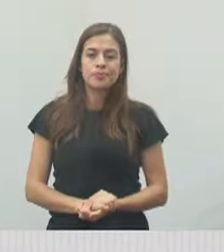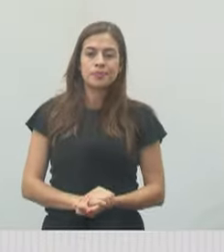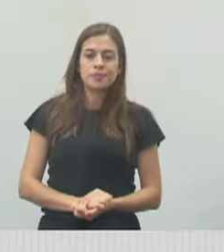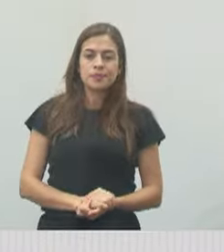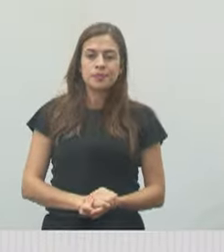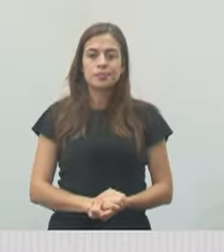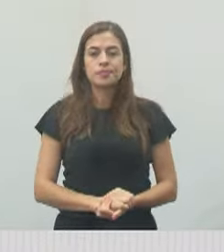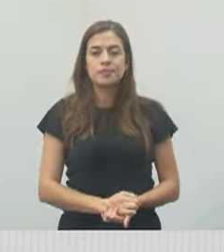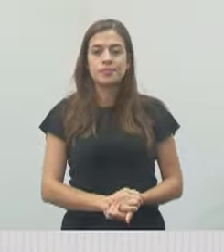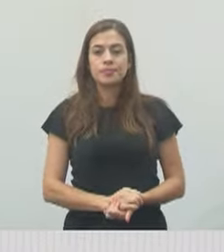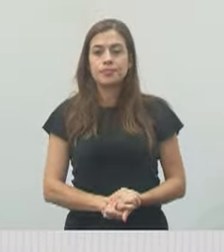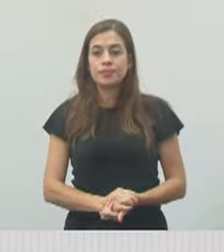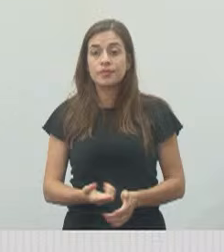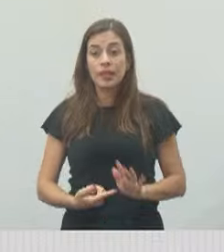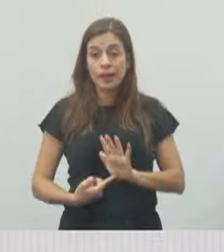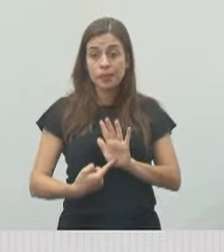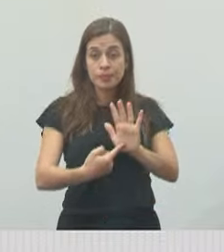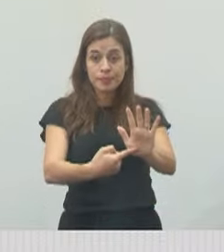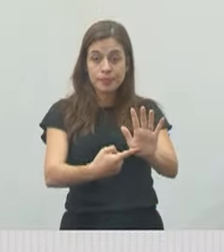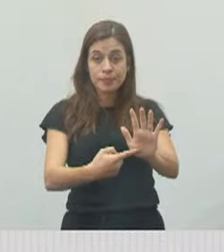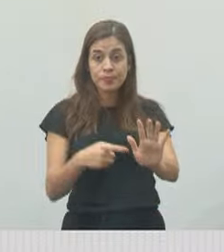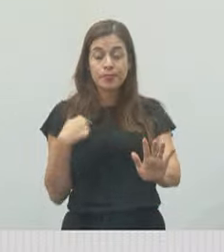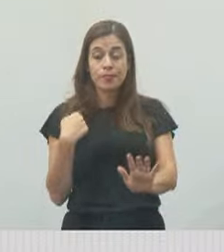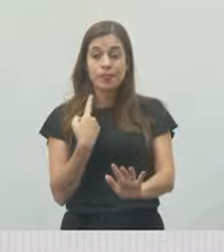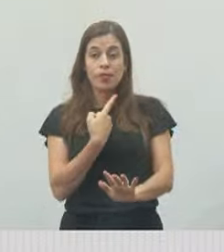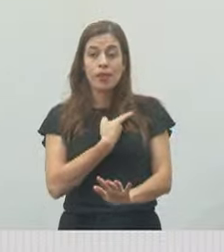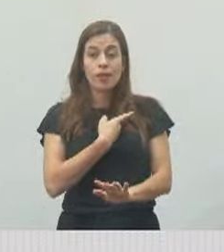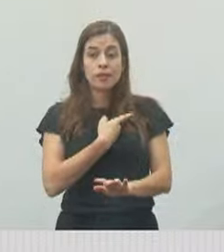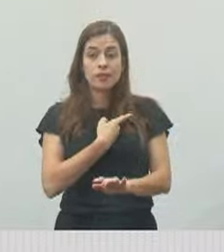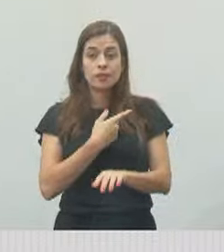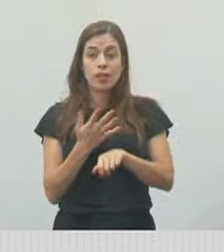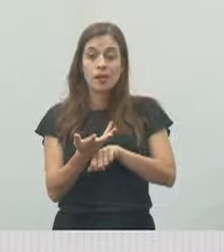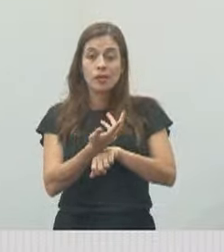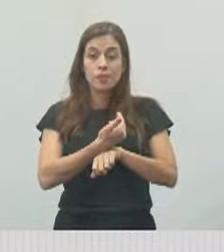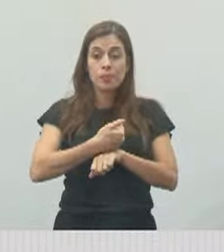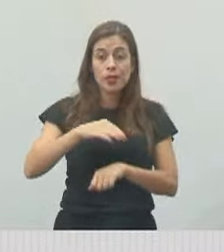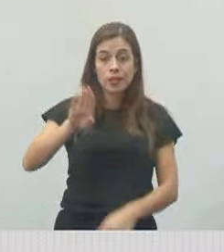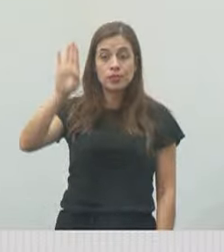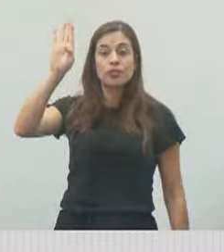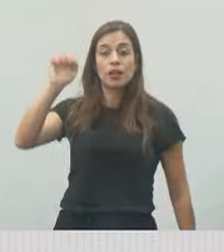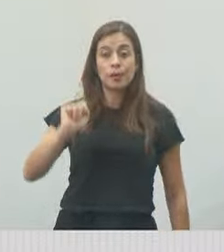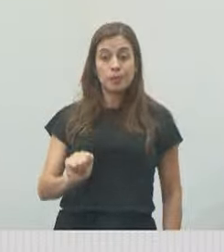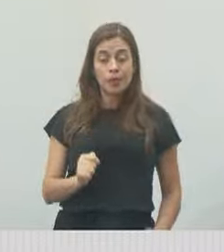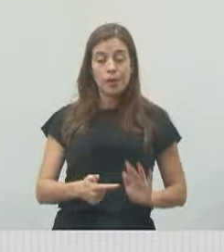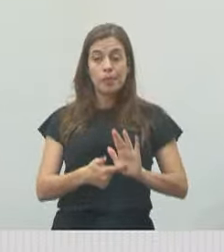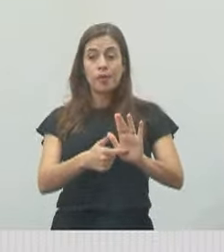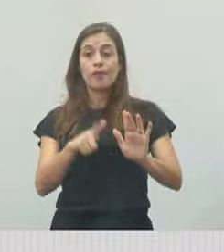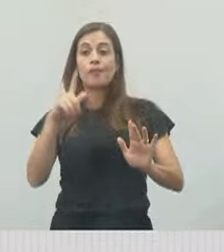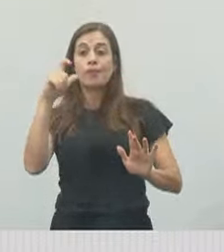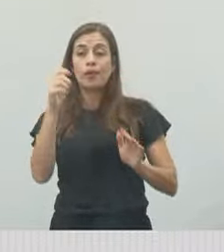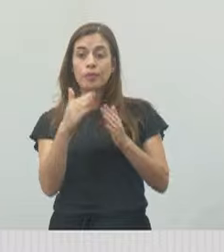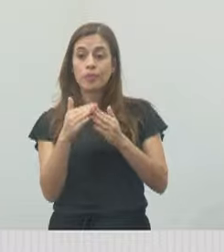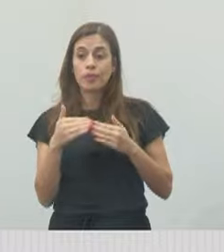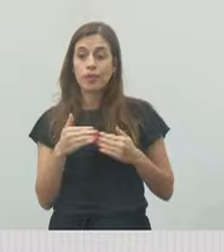E apresentamos os nossos pré-candidatos. Pode deixar essa foto aí, por favor.